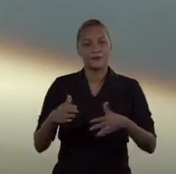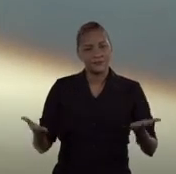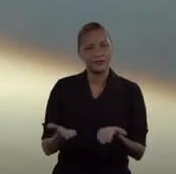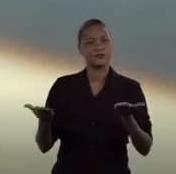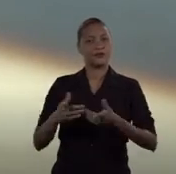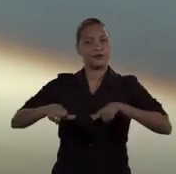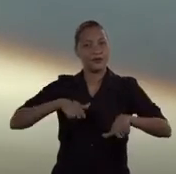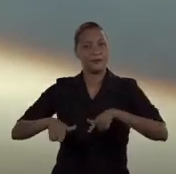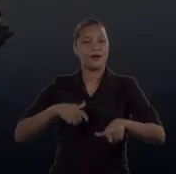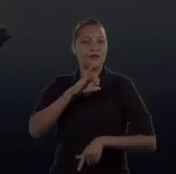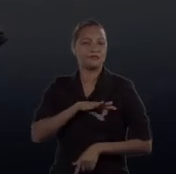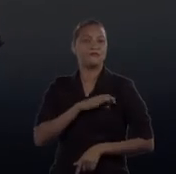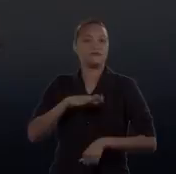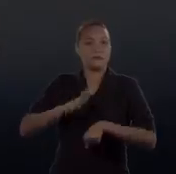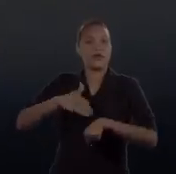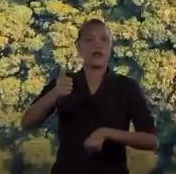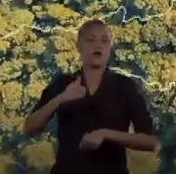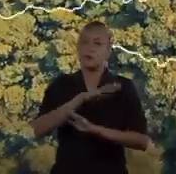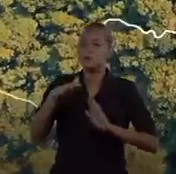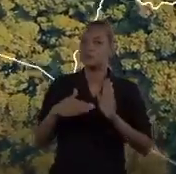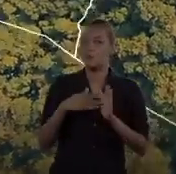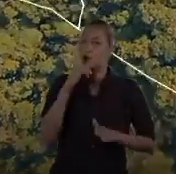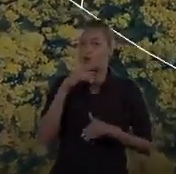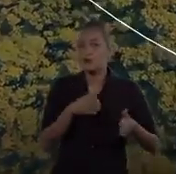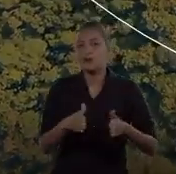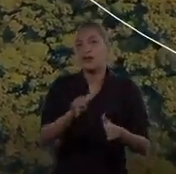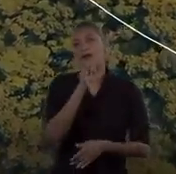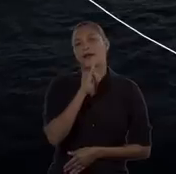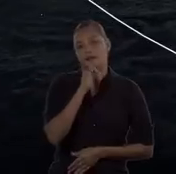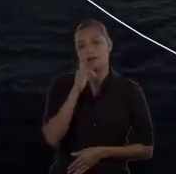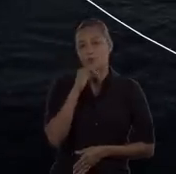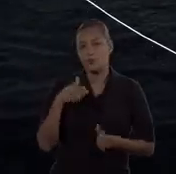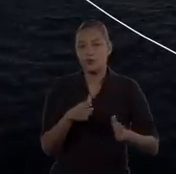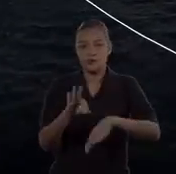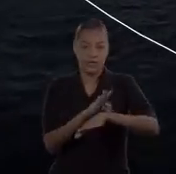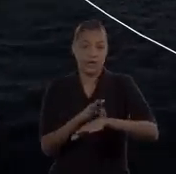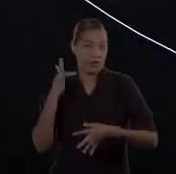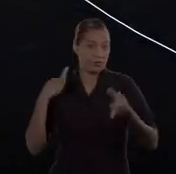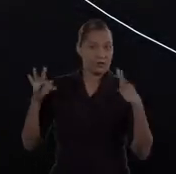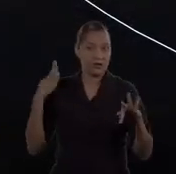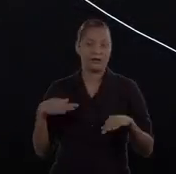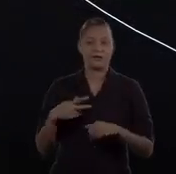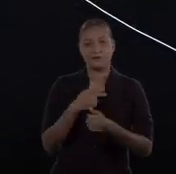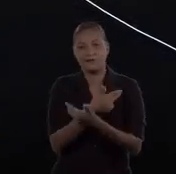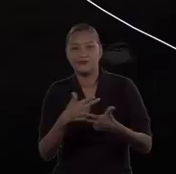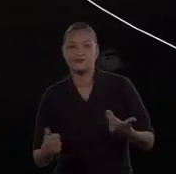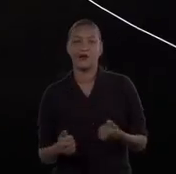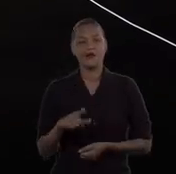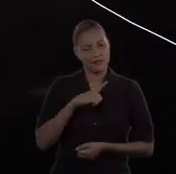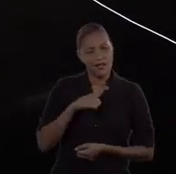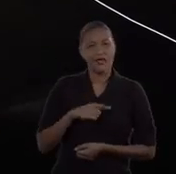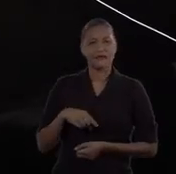possamos gerar emprego e renda em todas as calhas do Amazonas. O Rio Negro, por exemplo, a vocação de turismo, produção de minério.